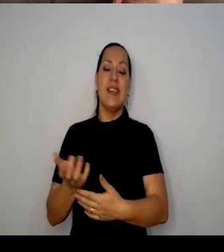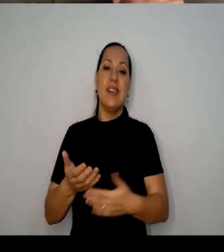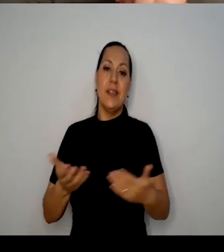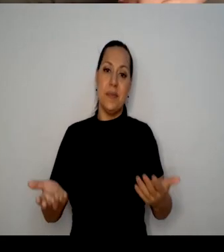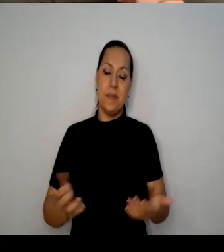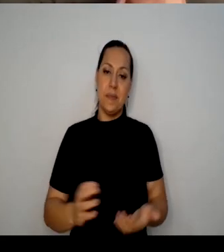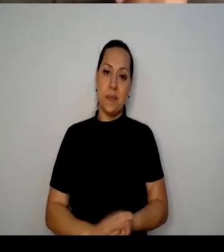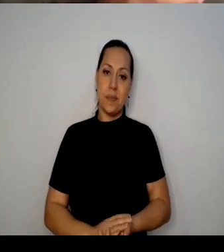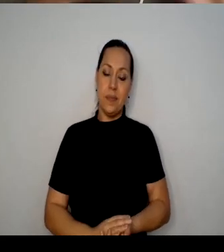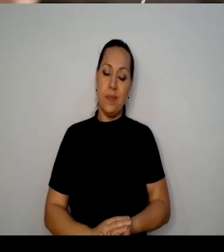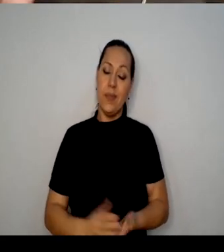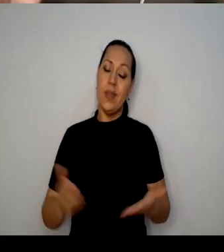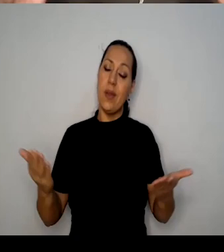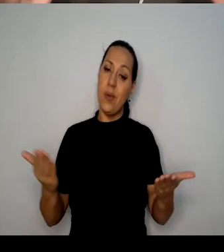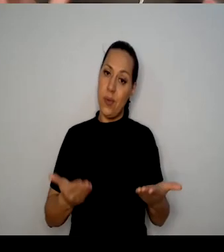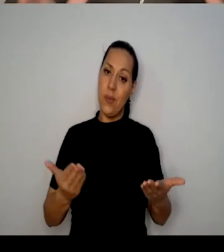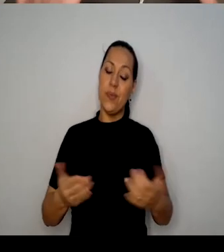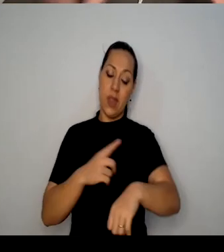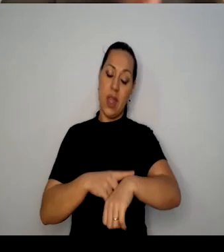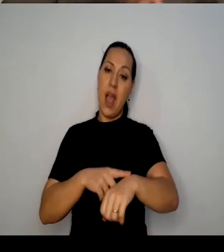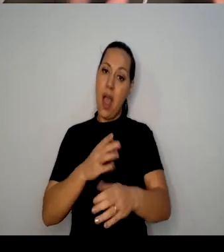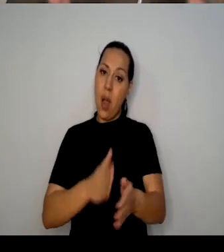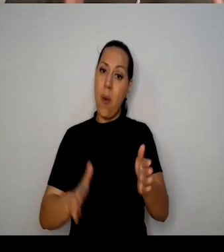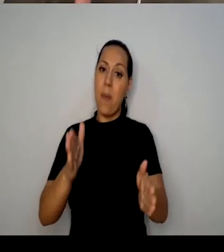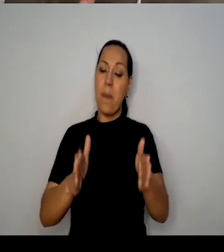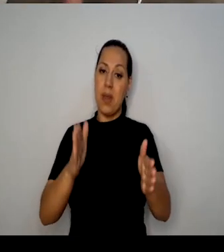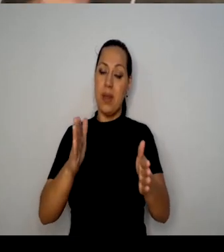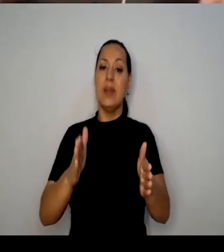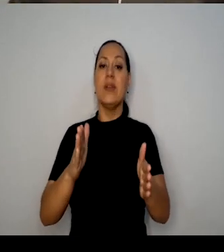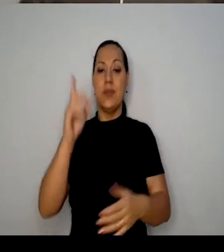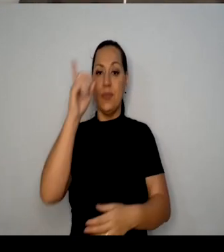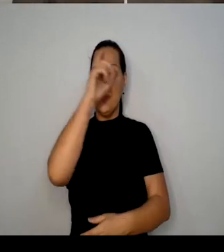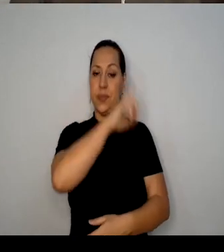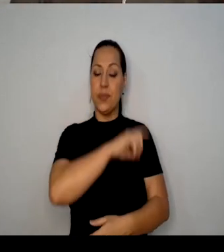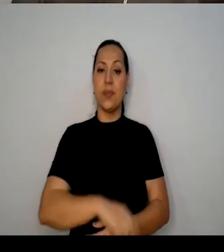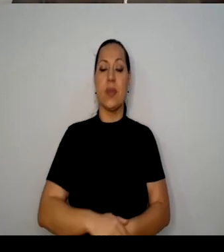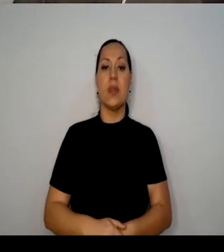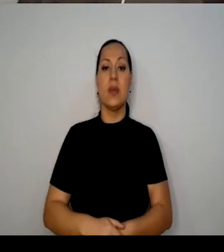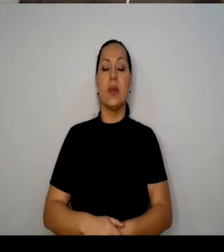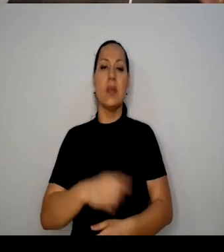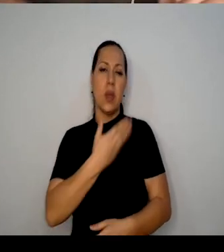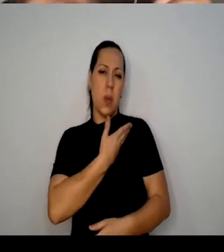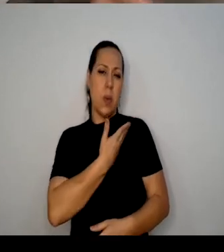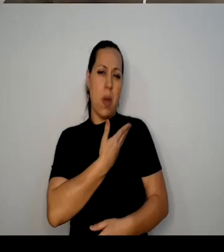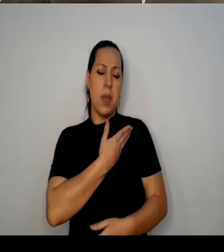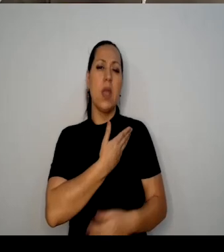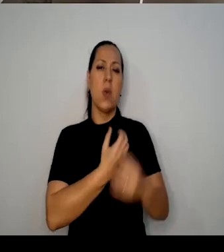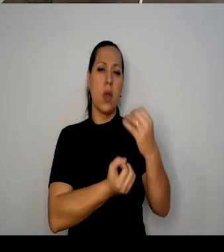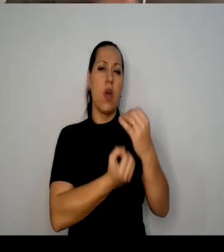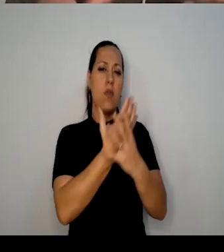momento, uma falda muito difícil. não é assim. O Wellington Nogueira, é fundador dos doutores, ele disse logo no início da pandemia no ano passado,